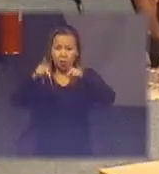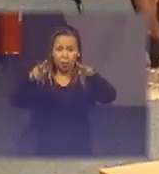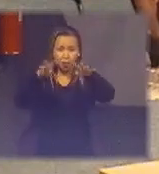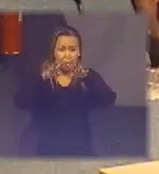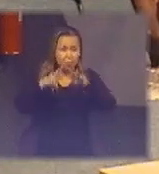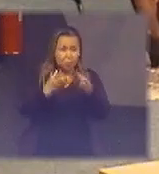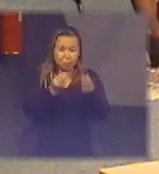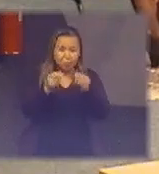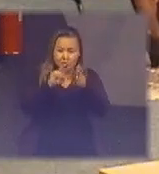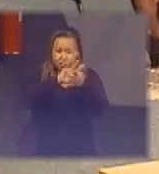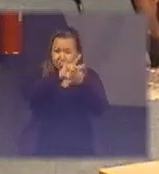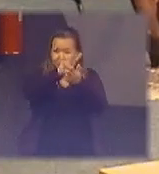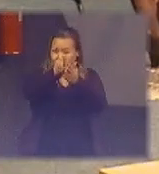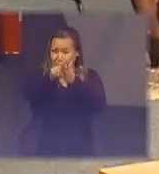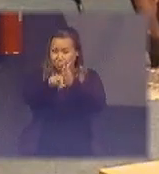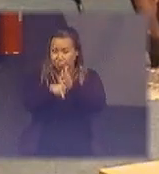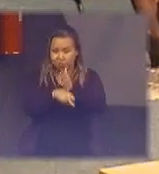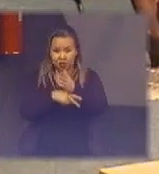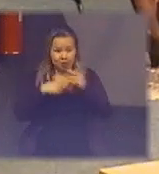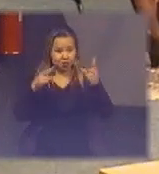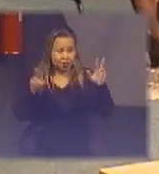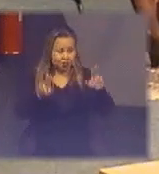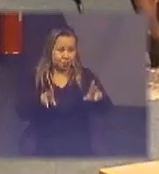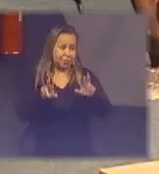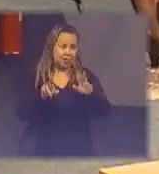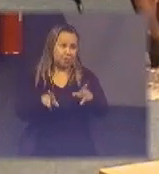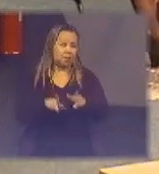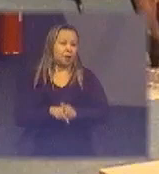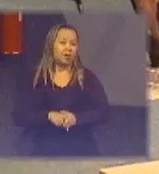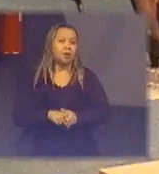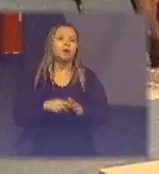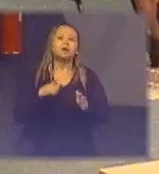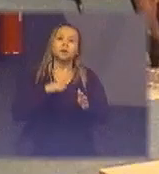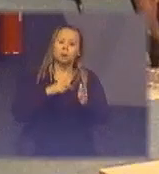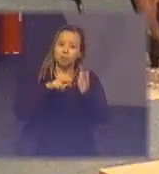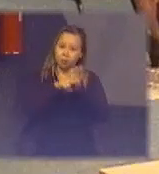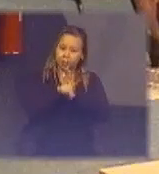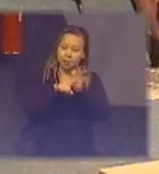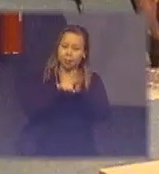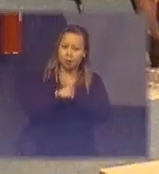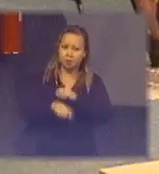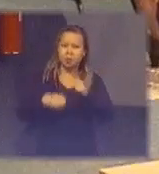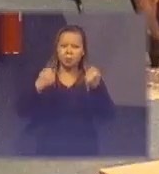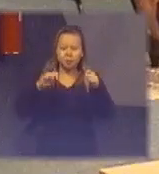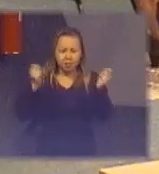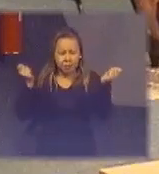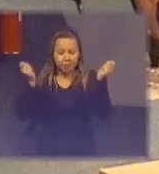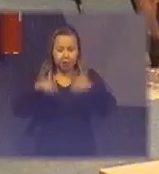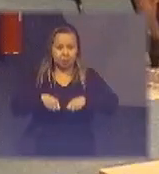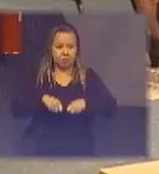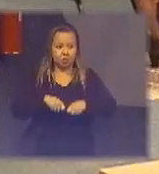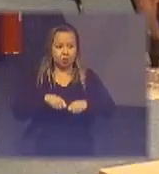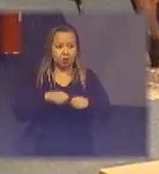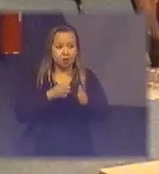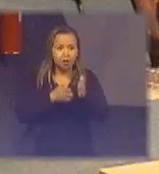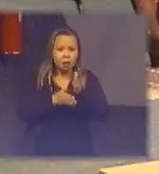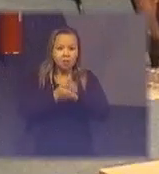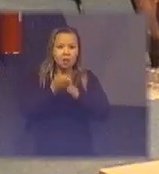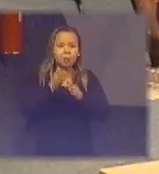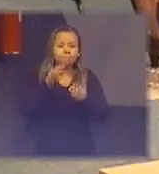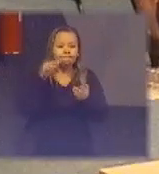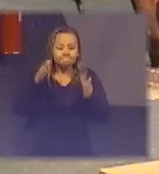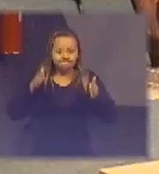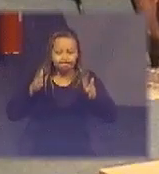é muito diverso então já respondendo a sua pergunta a gente tem que fazer capacitações direcionadas para responder a